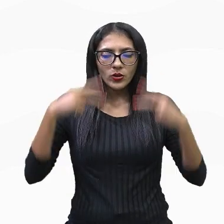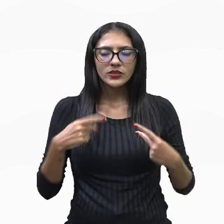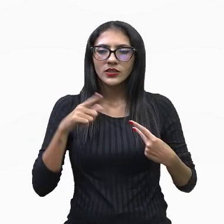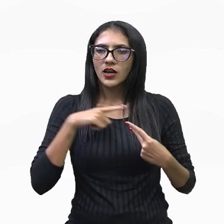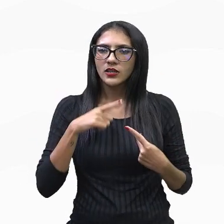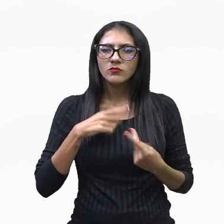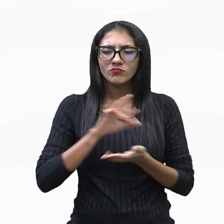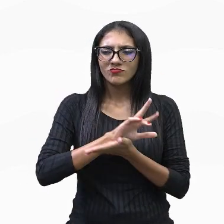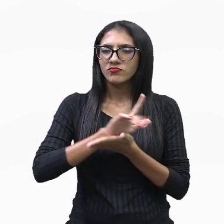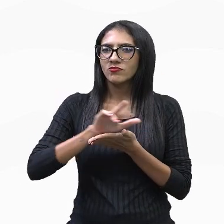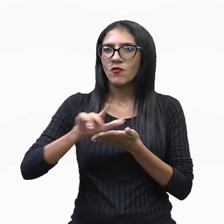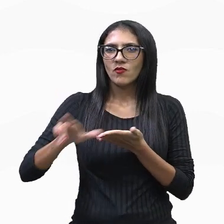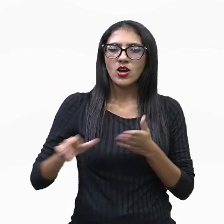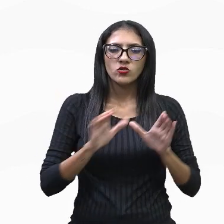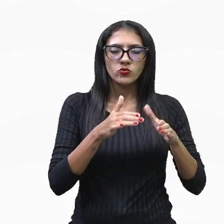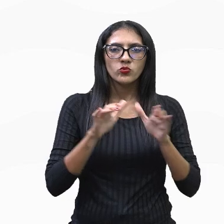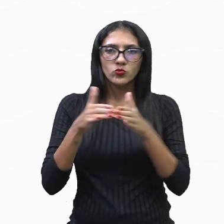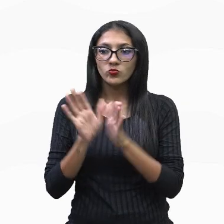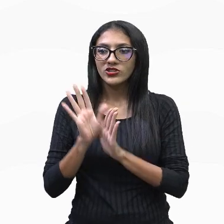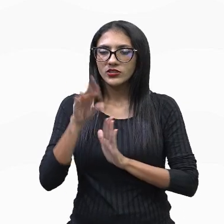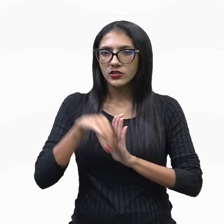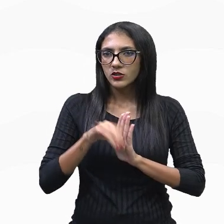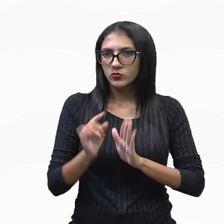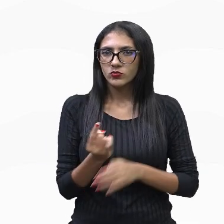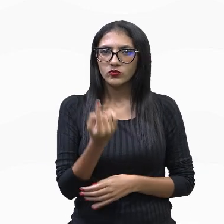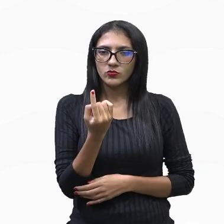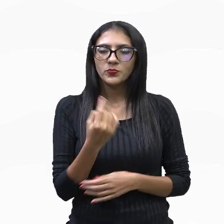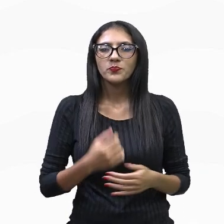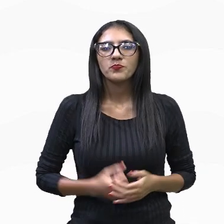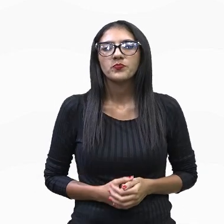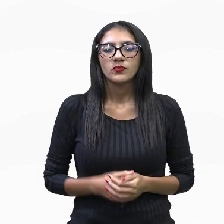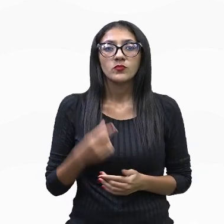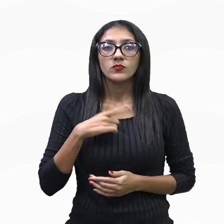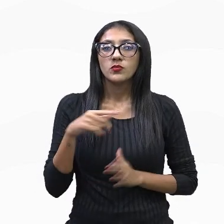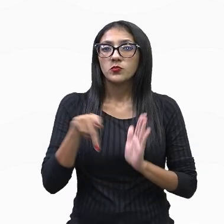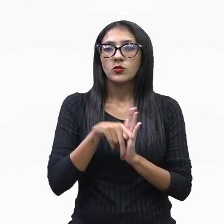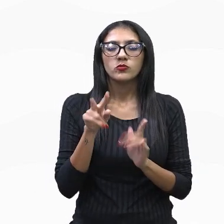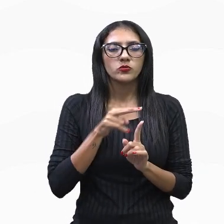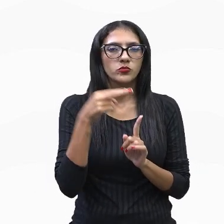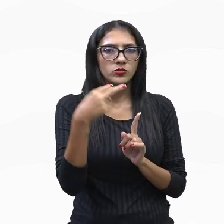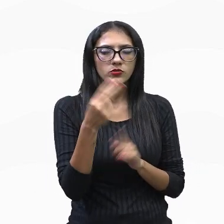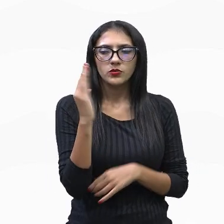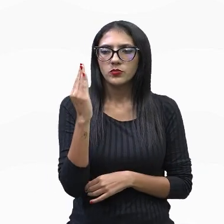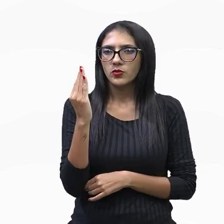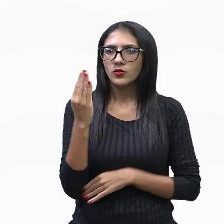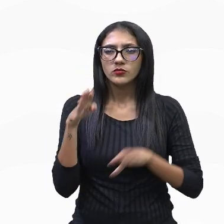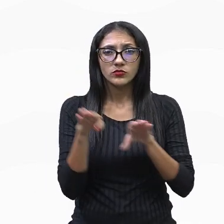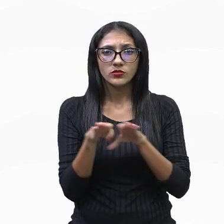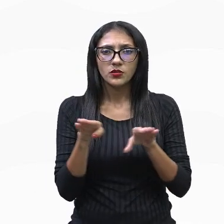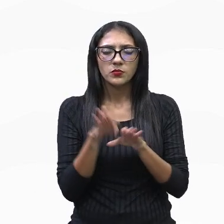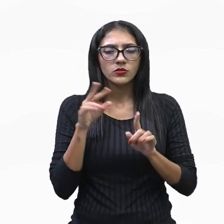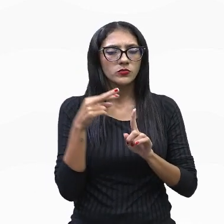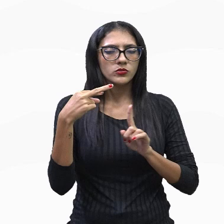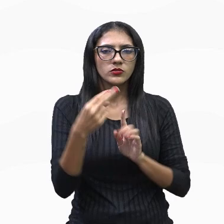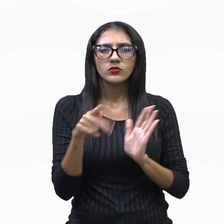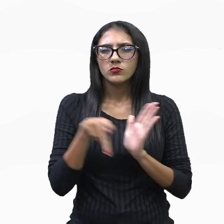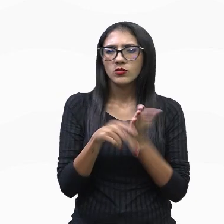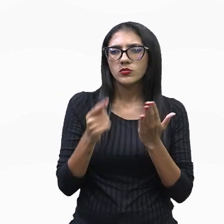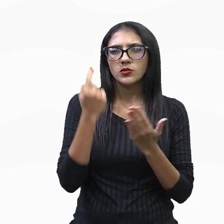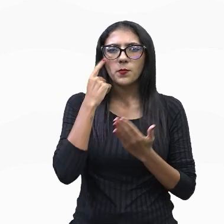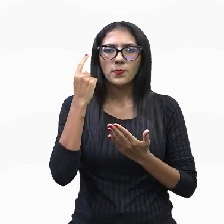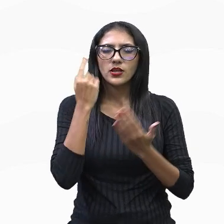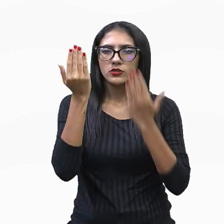diferentes entre si, tanto do ponto de vista biológico como do ponto de vista psicológico.